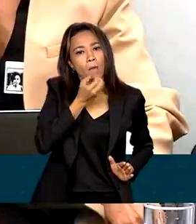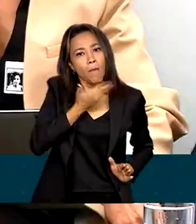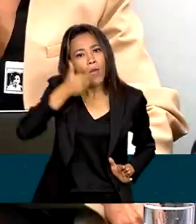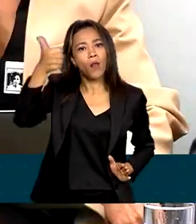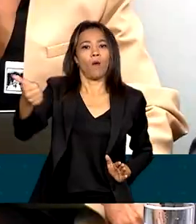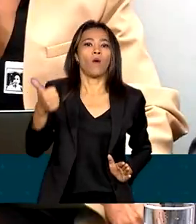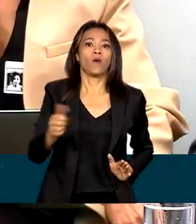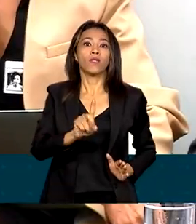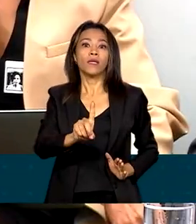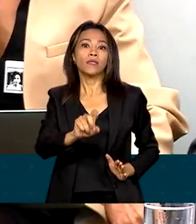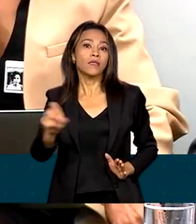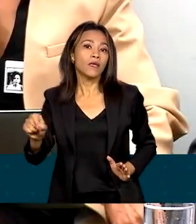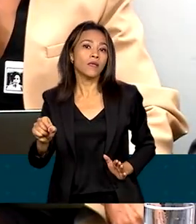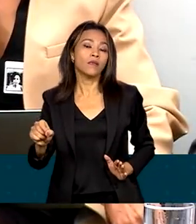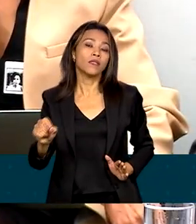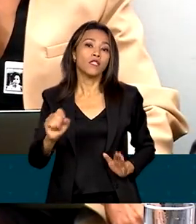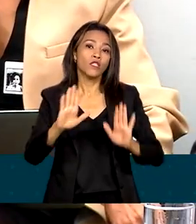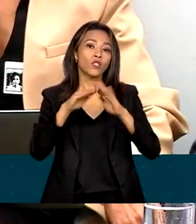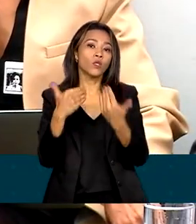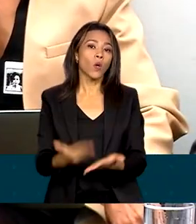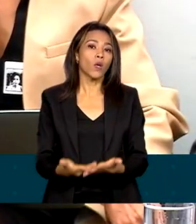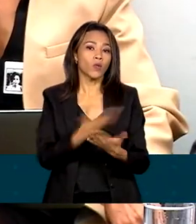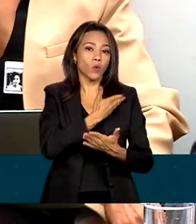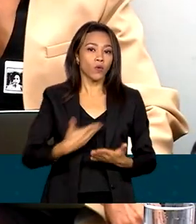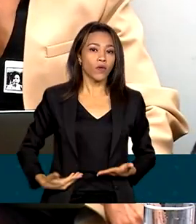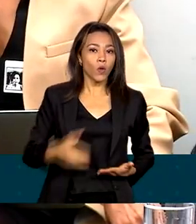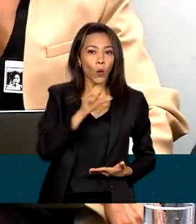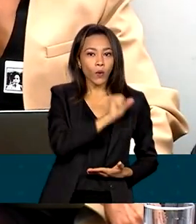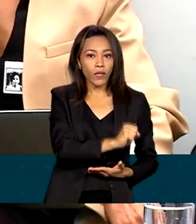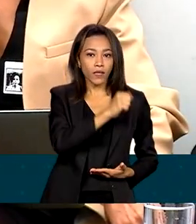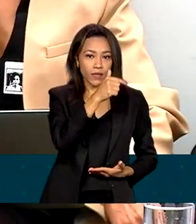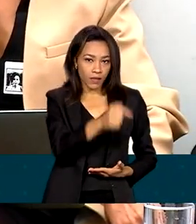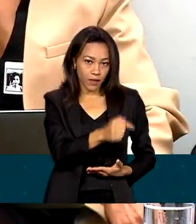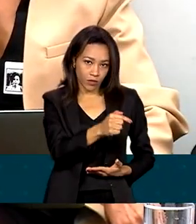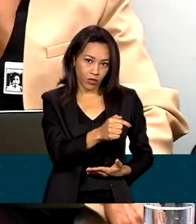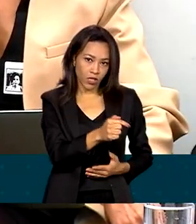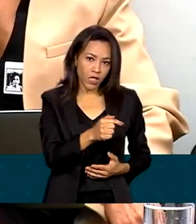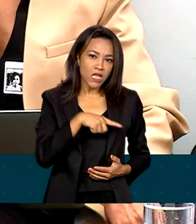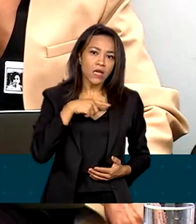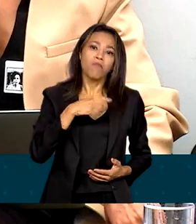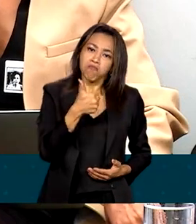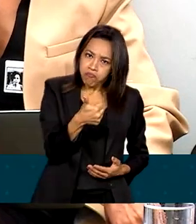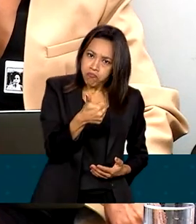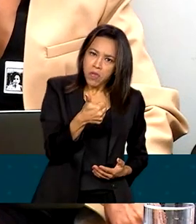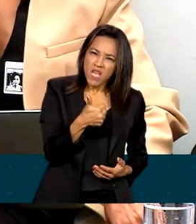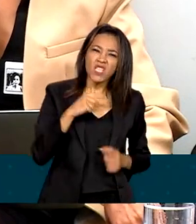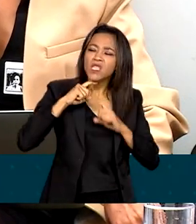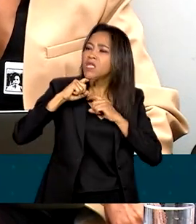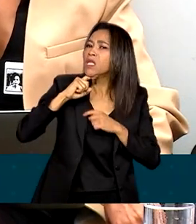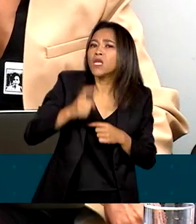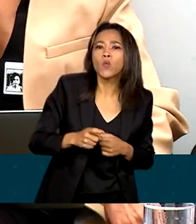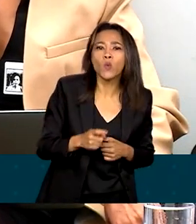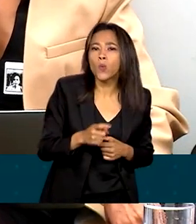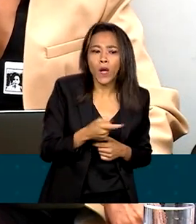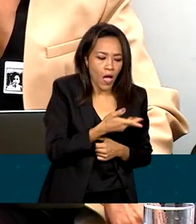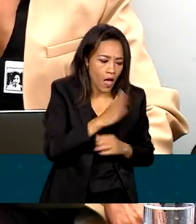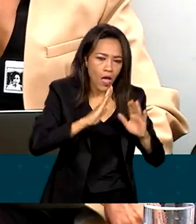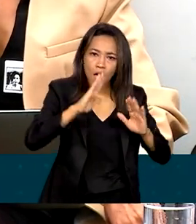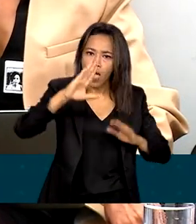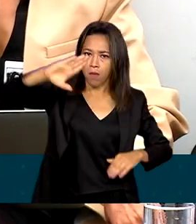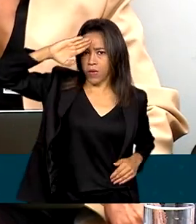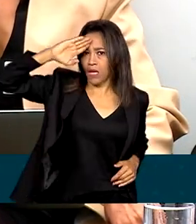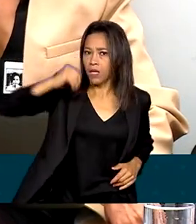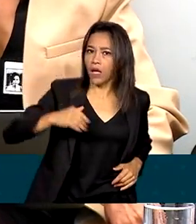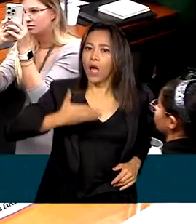melhores escolas públicas do Brasil, 87 são do meu jeito, e nenhuma é militar. Nenhuma é militar. A melhor escola pública do